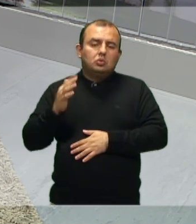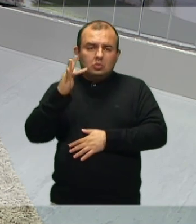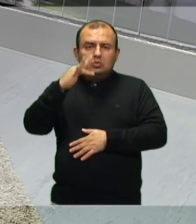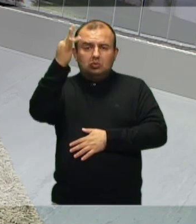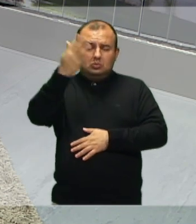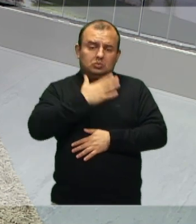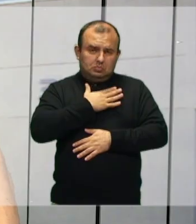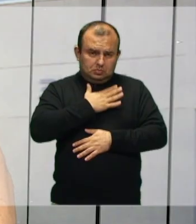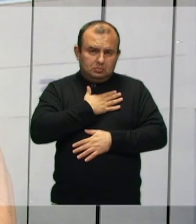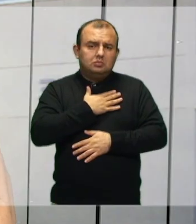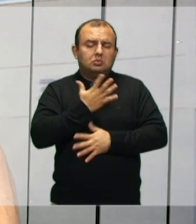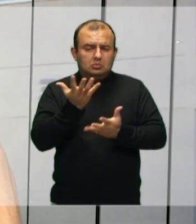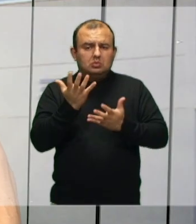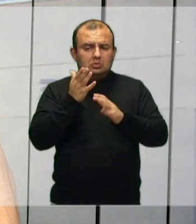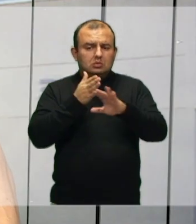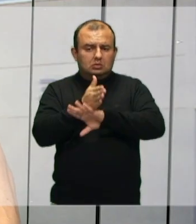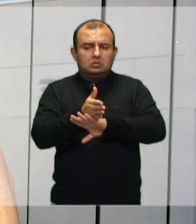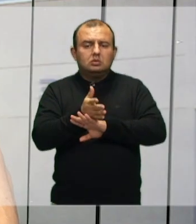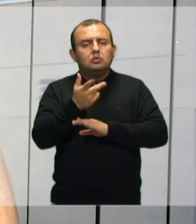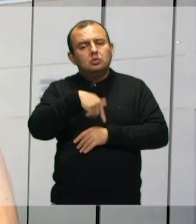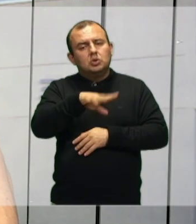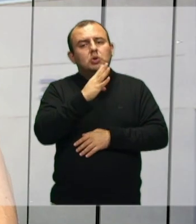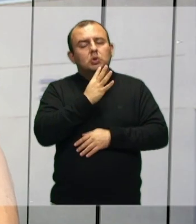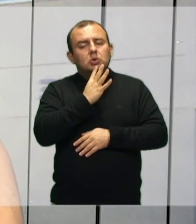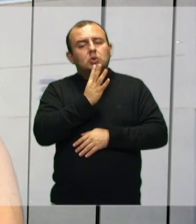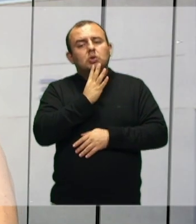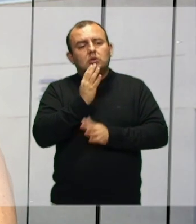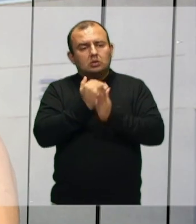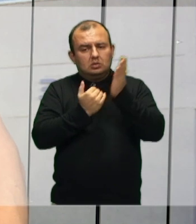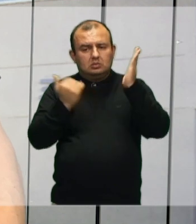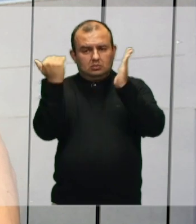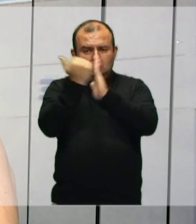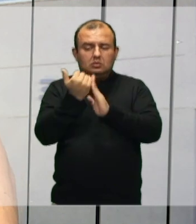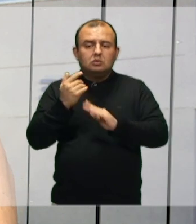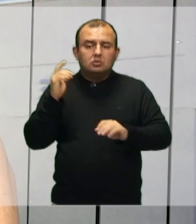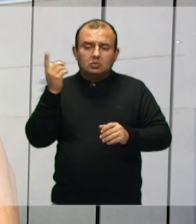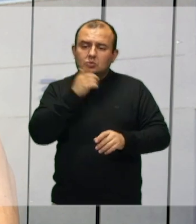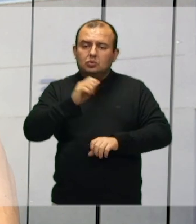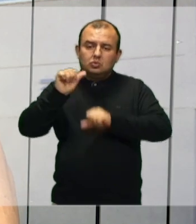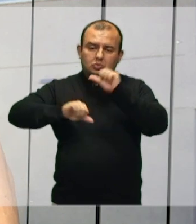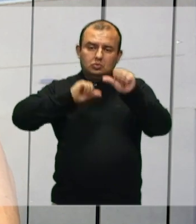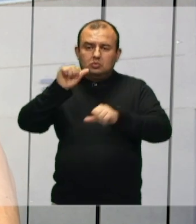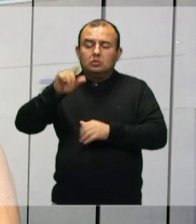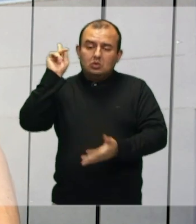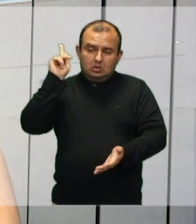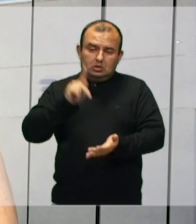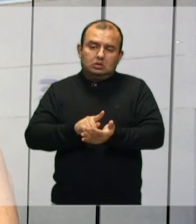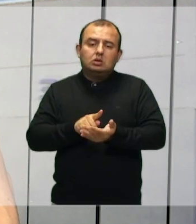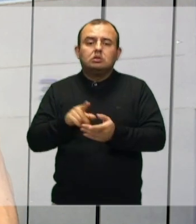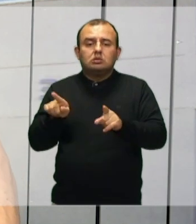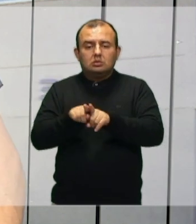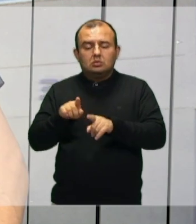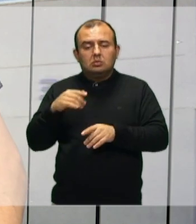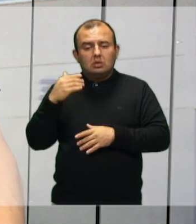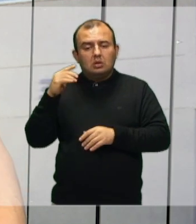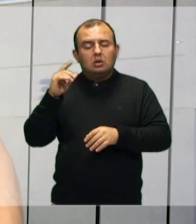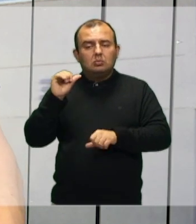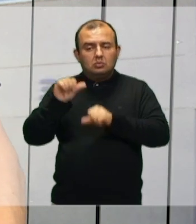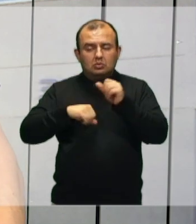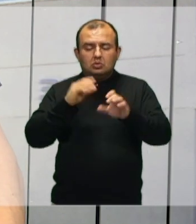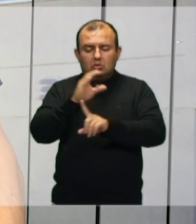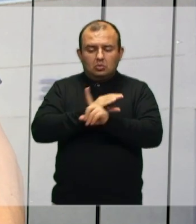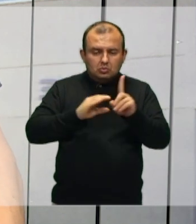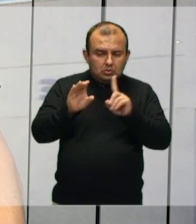mim. Acredito também que você conhecendo cada vez mais, você consegue mudar a sua realidade, a realidade do próximo, da sua